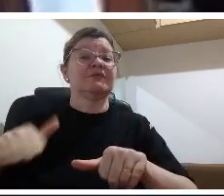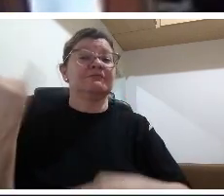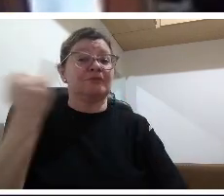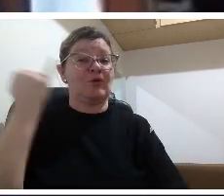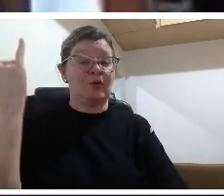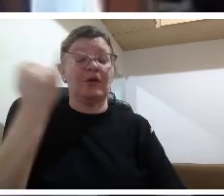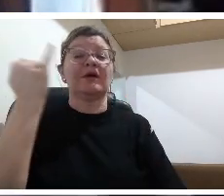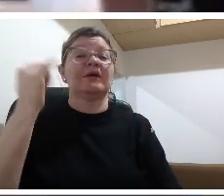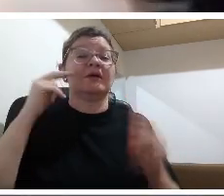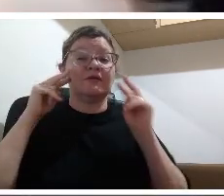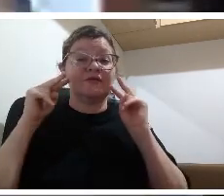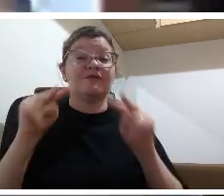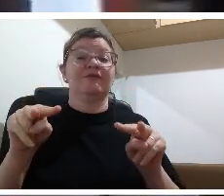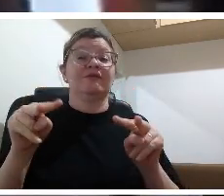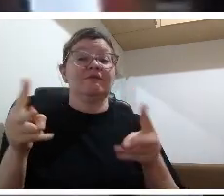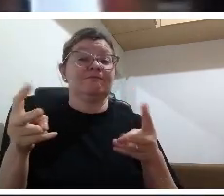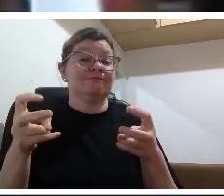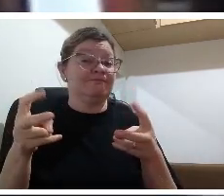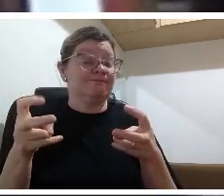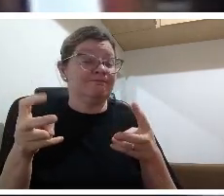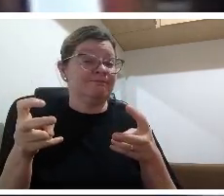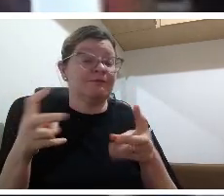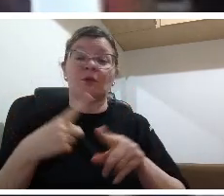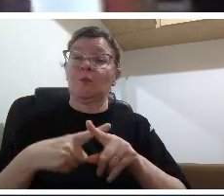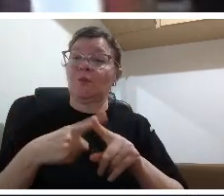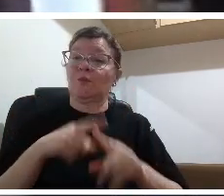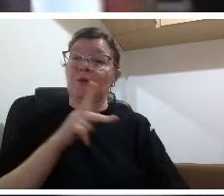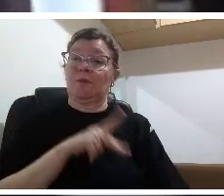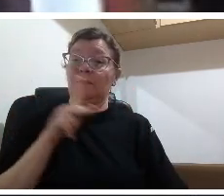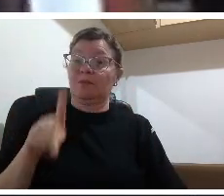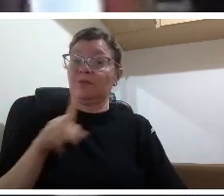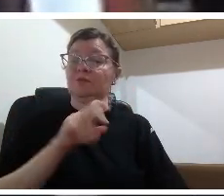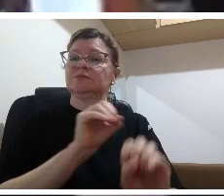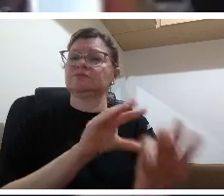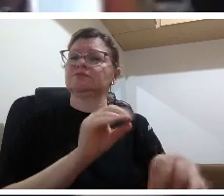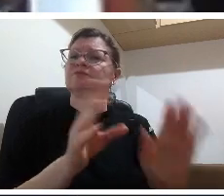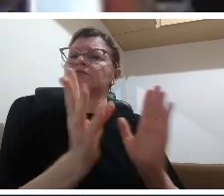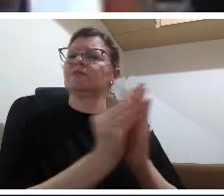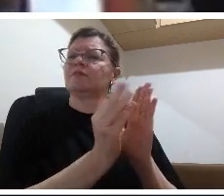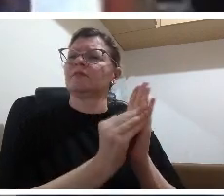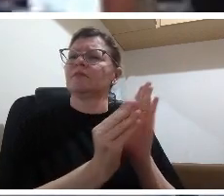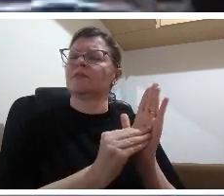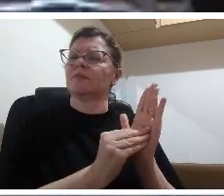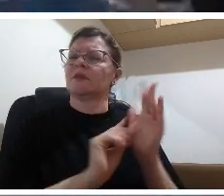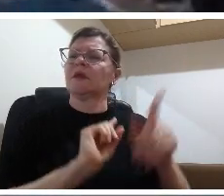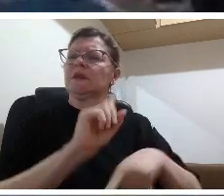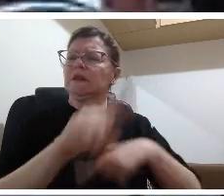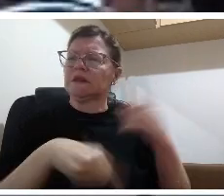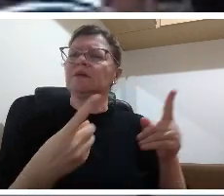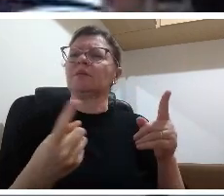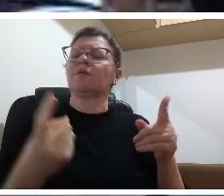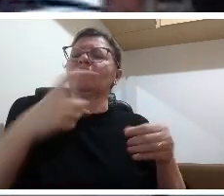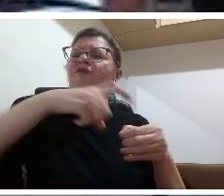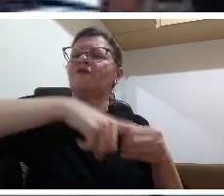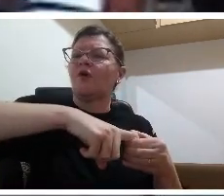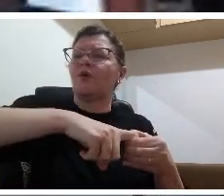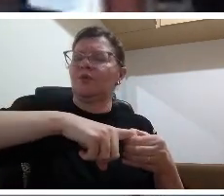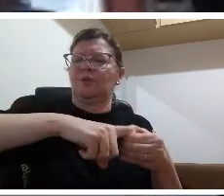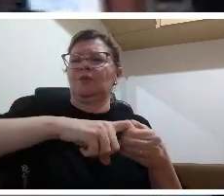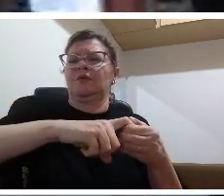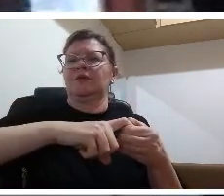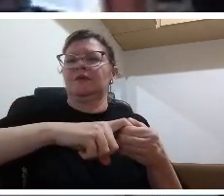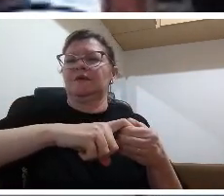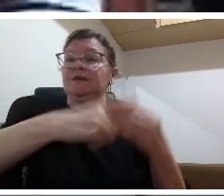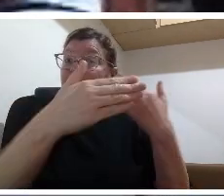no processo de ensino e aprendizagem o professor deve dizer aprenda esse conteúdo e o explica o explicita o trabalha